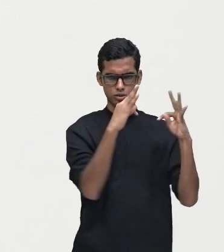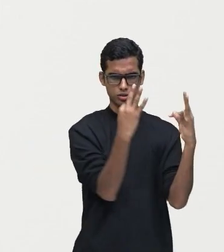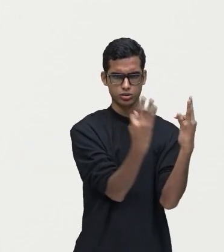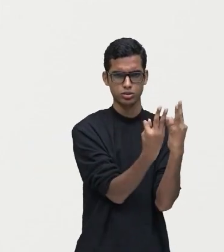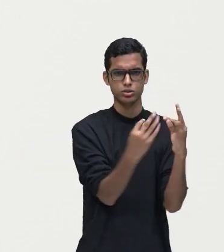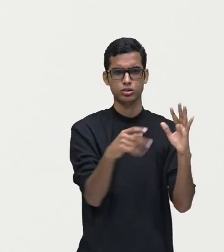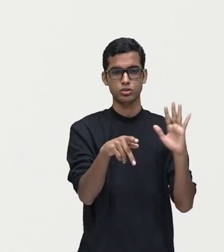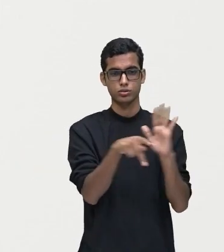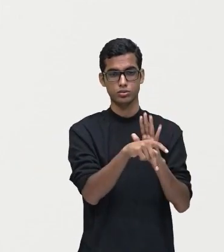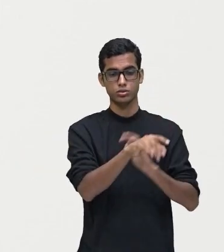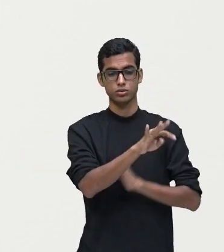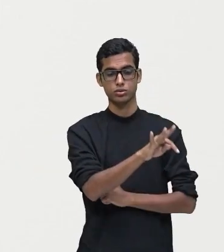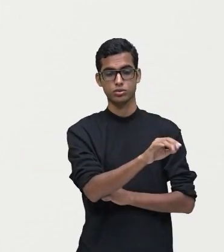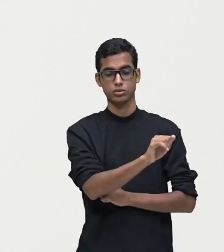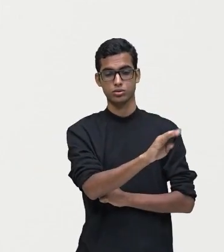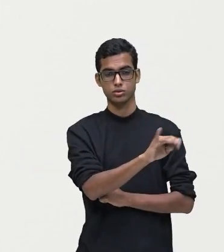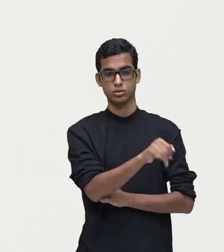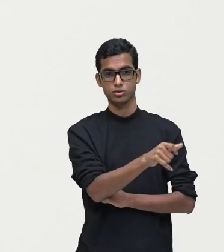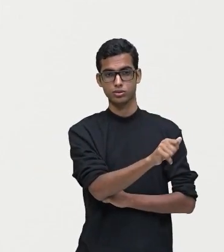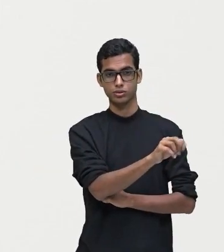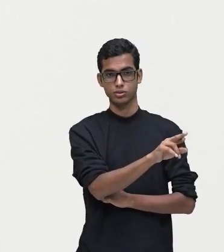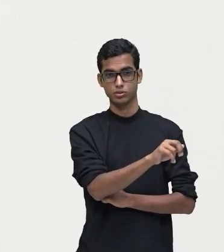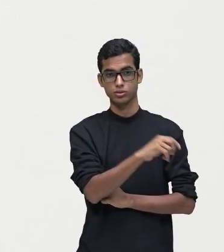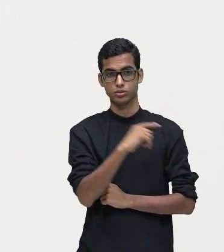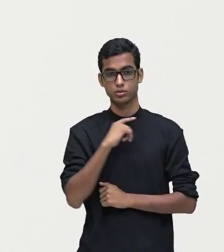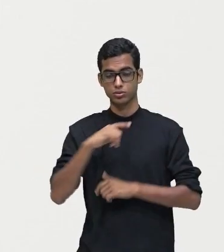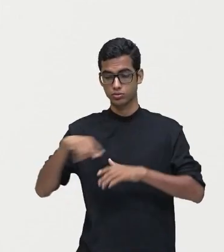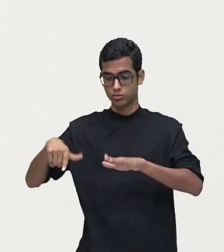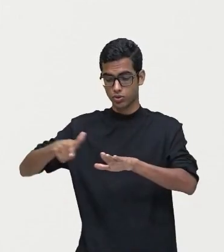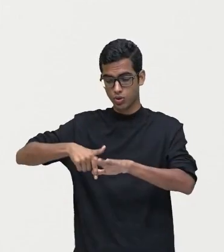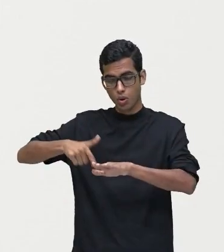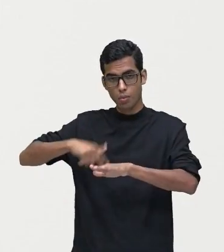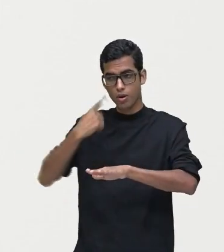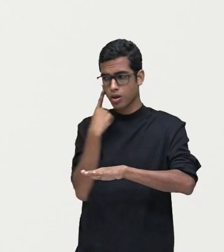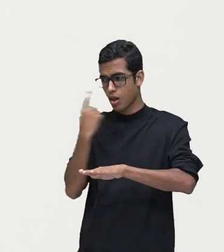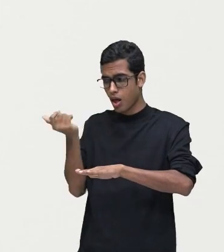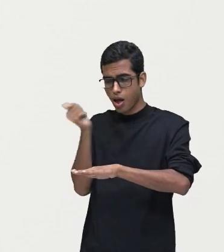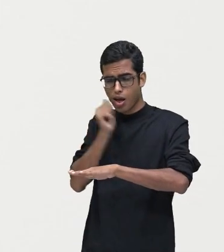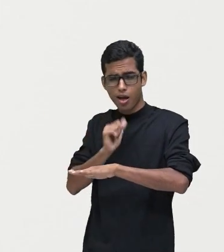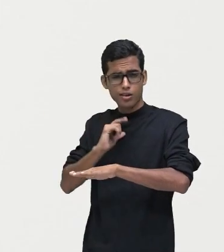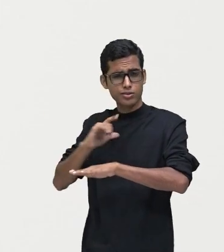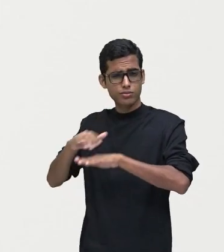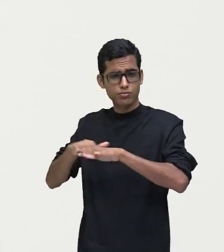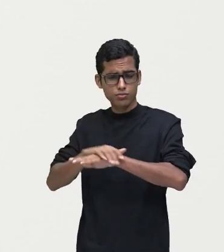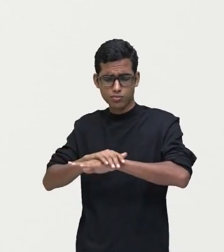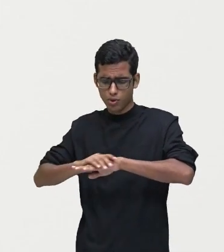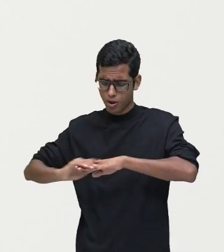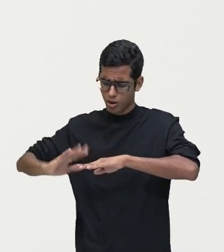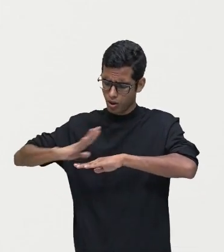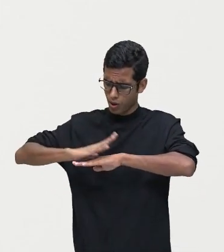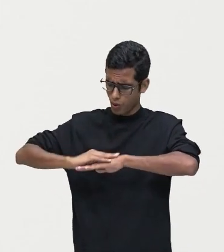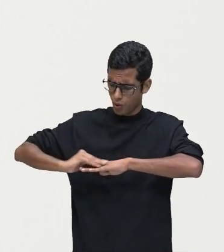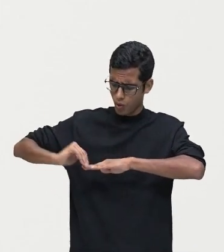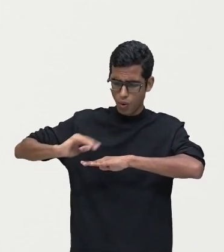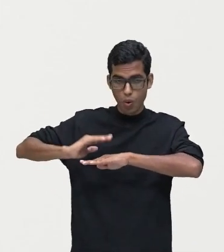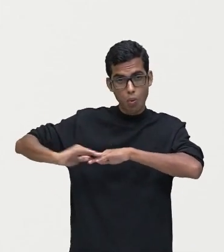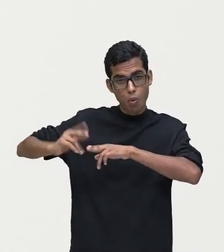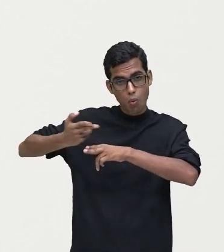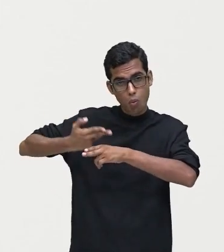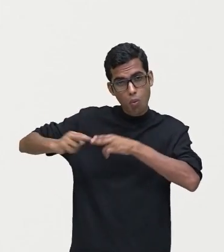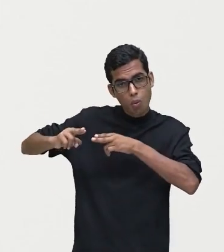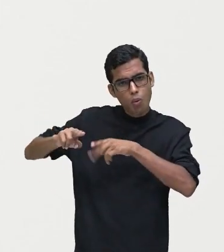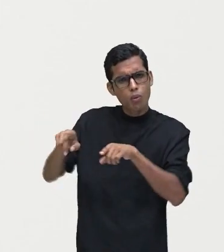Tabajara. O pé gracil e nu, mal roçando, alisava apenas